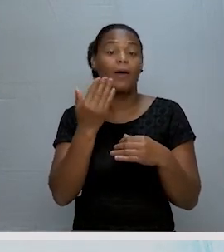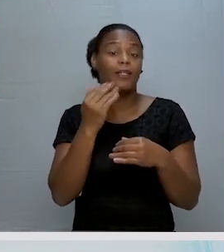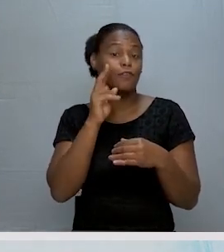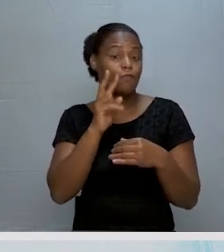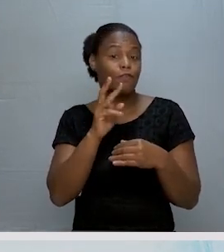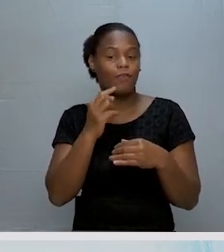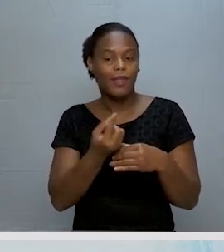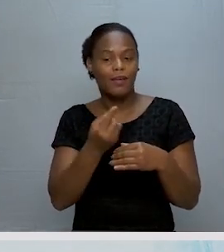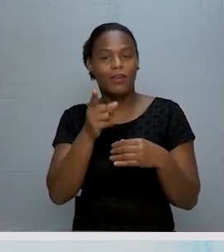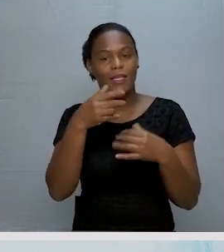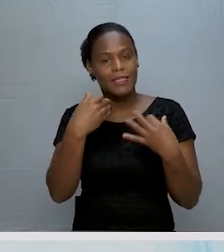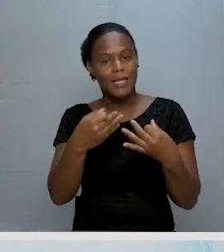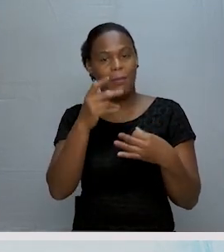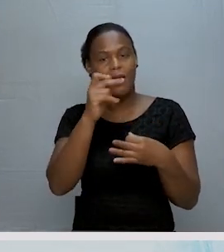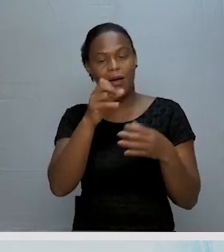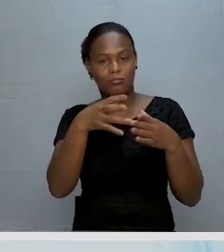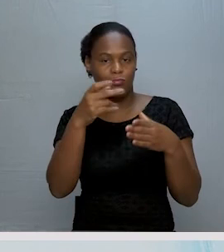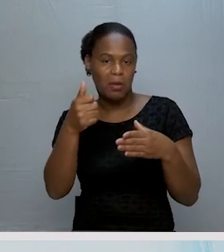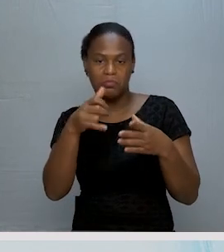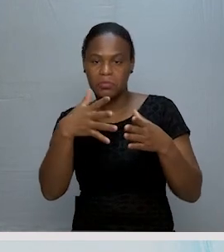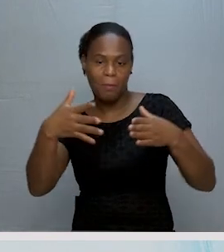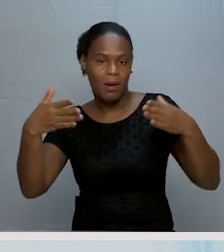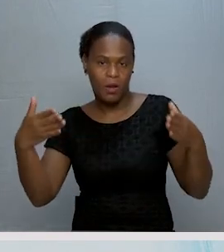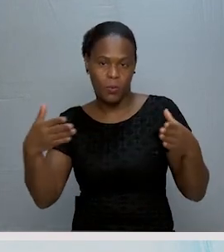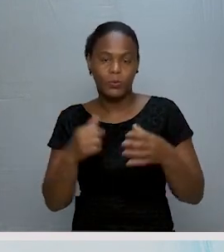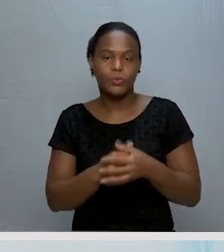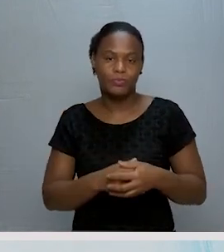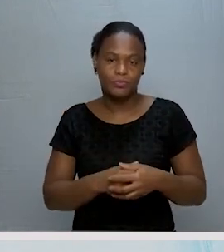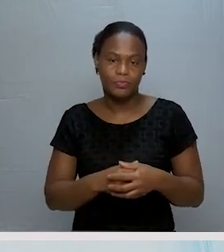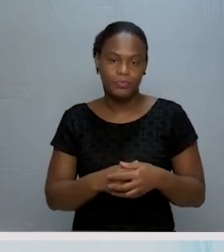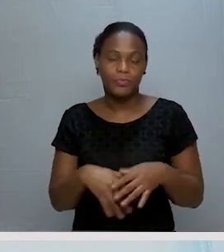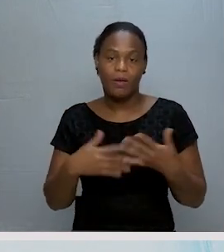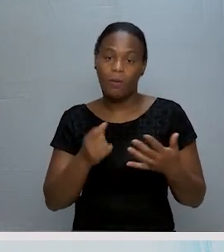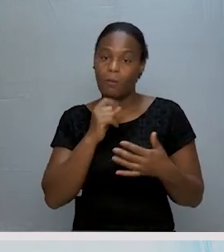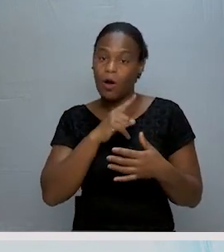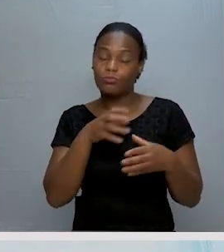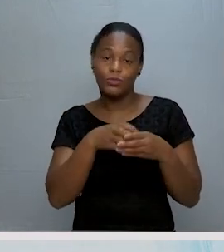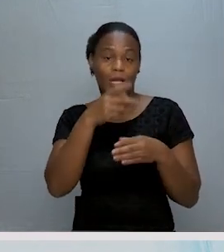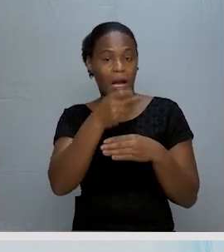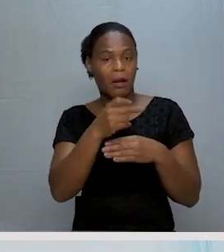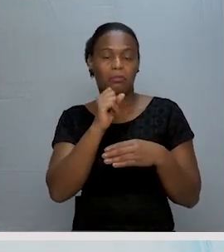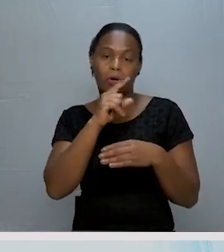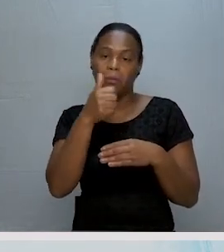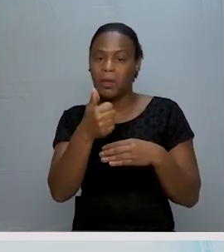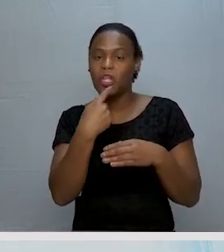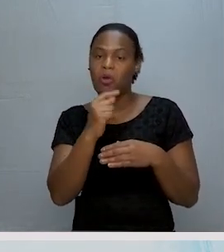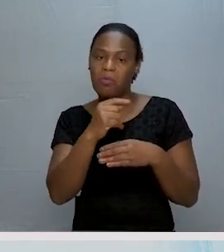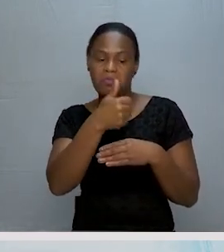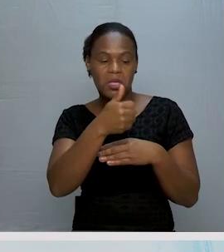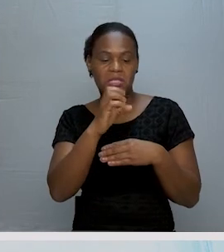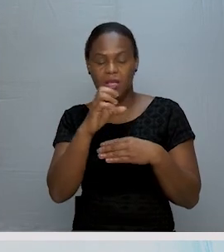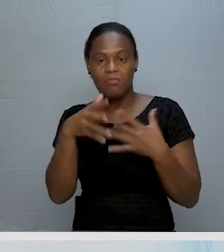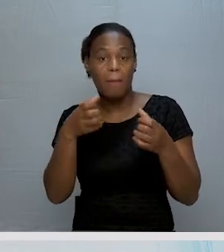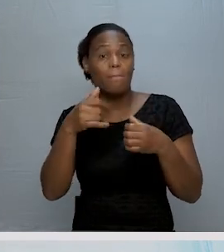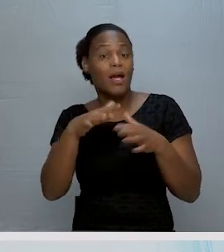anteriormente que deve ser representado sempre por letras maiúsculas do alfabeto. Agora, pode ser o conjunto A, pode ser o conjunto B, pode ser o conjunto C.